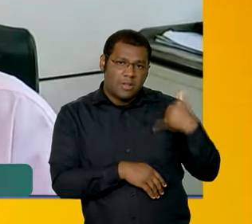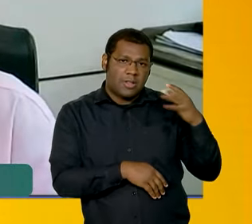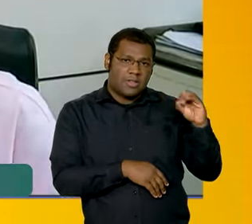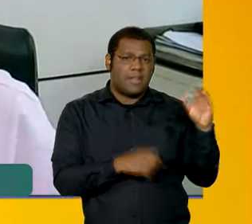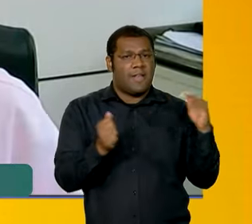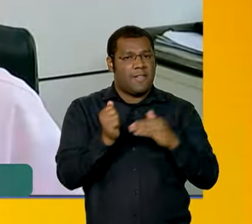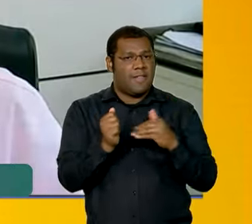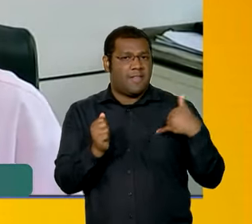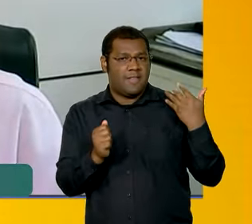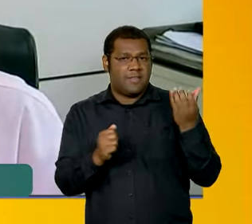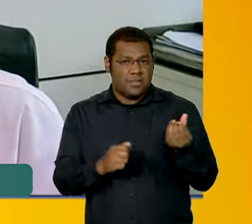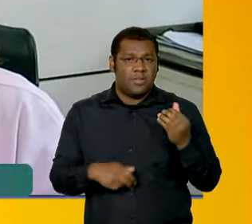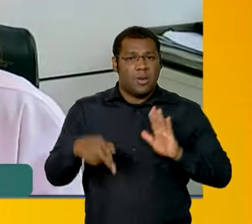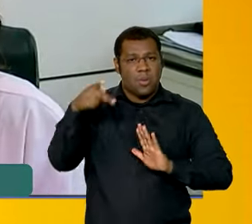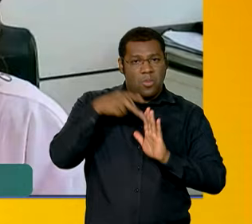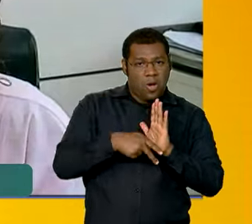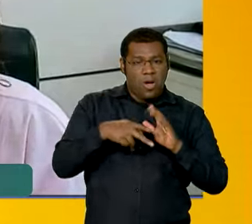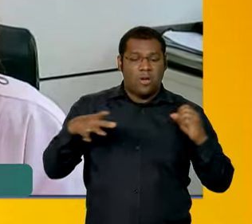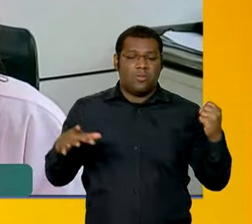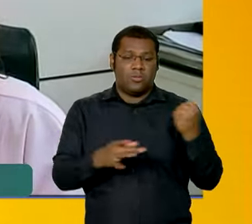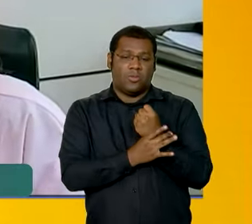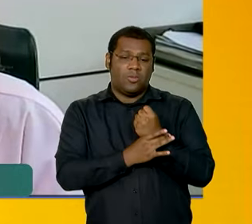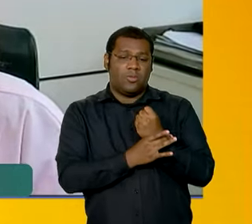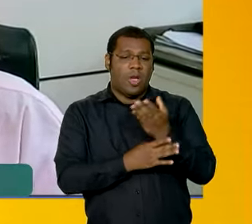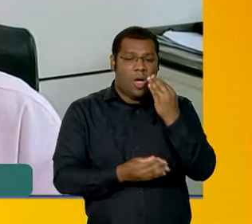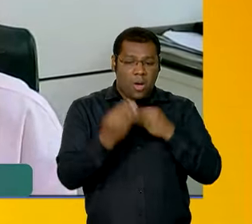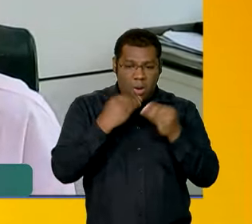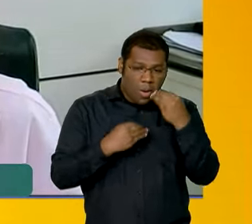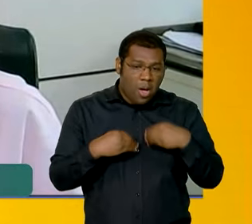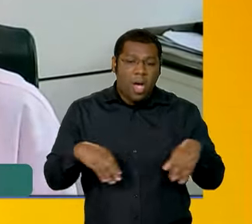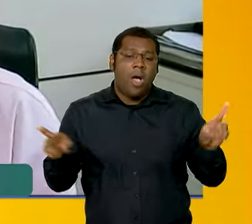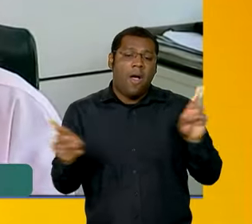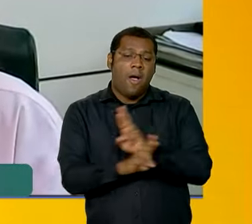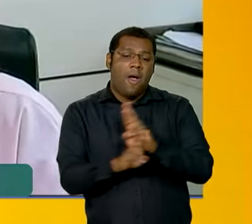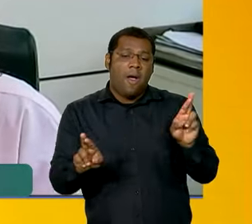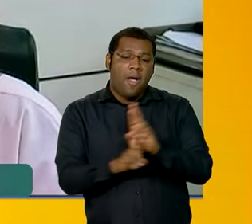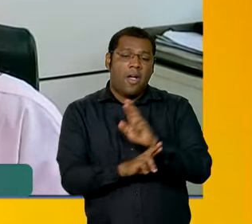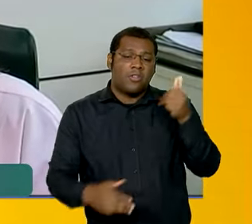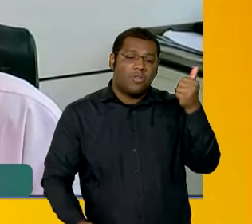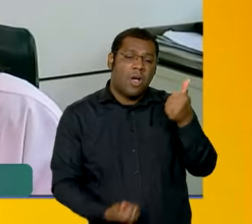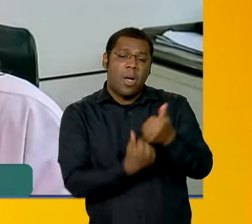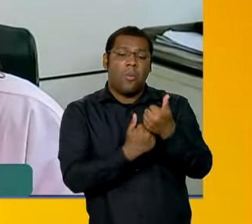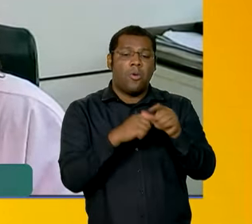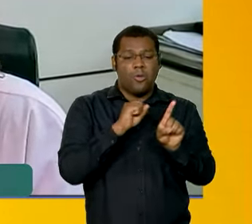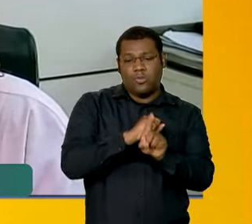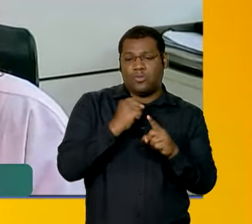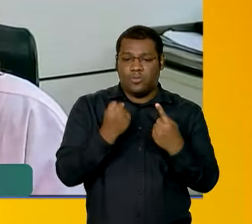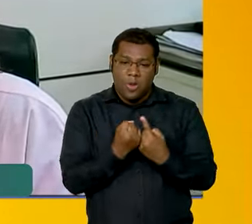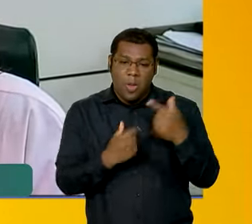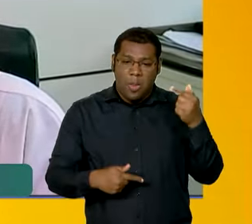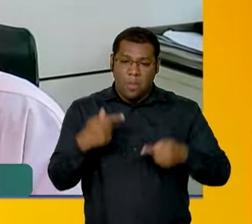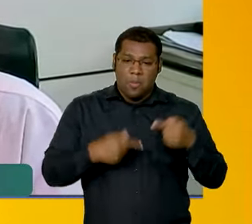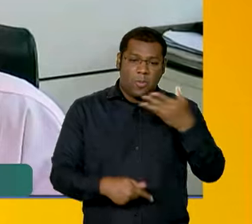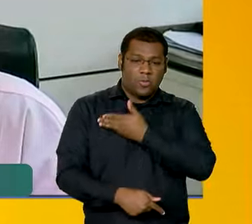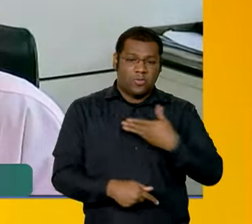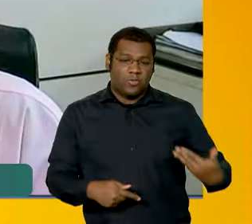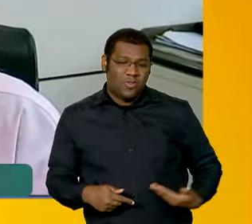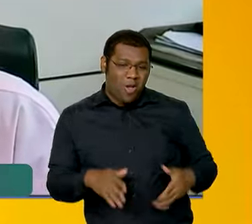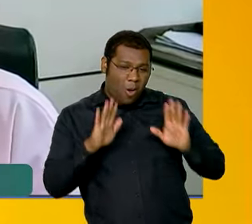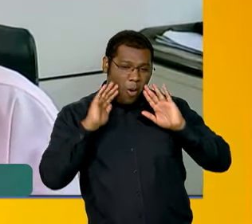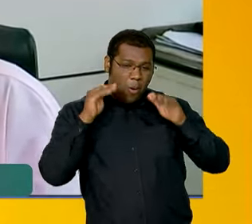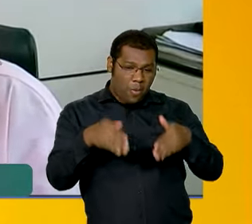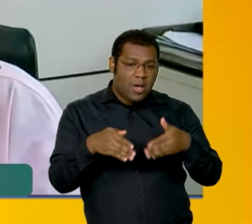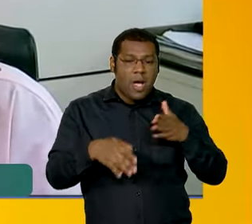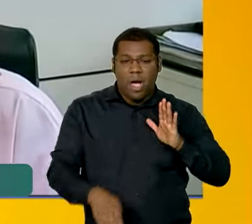segurança alimentar, seja através da rede de assistência social. Então, é um conjunto de políticas voltado para essa faixa